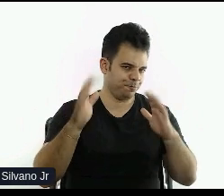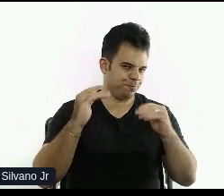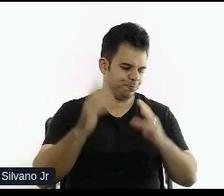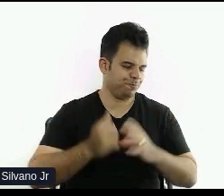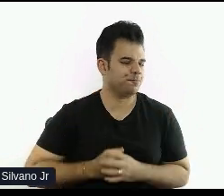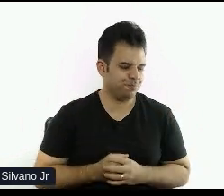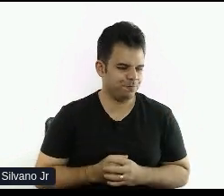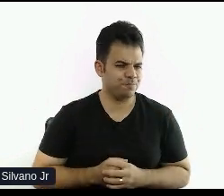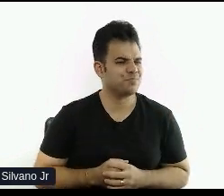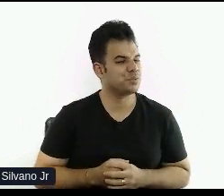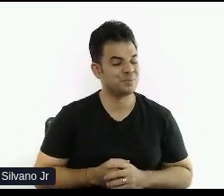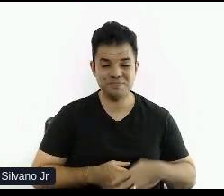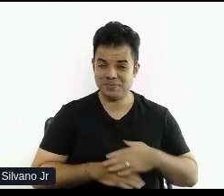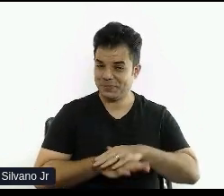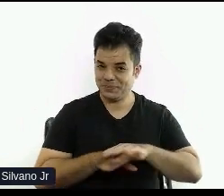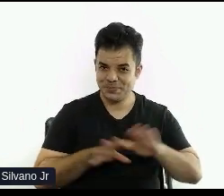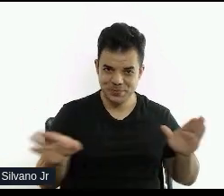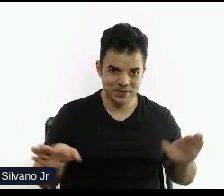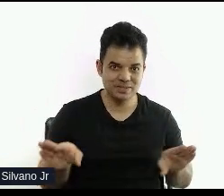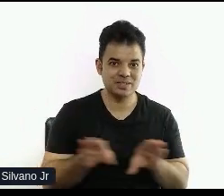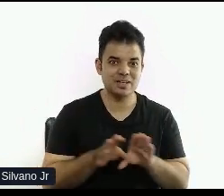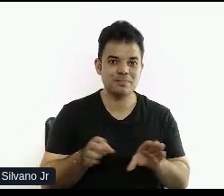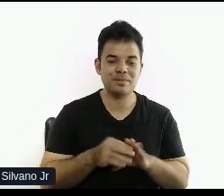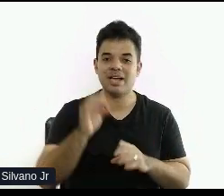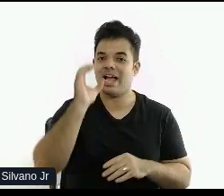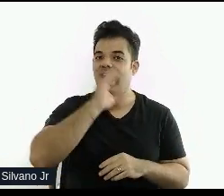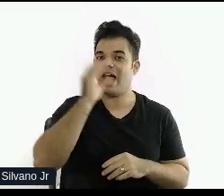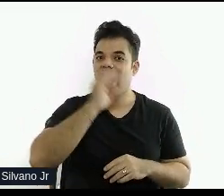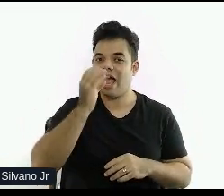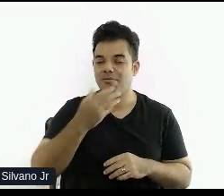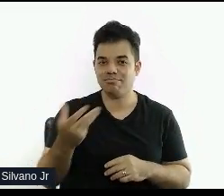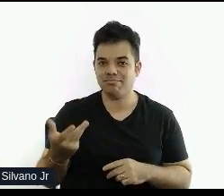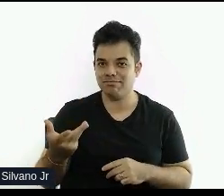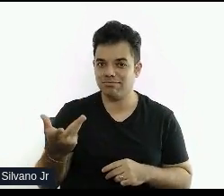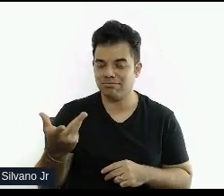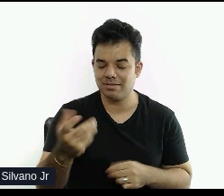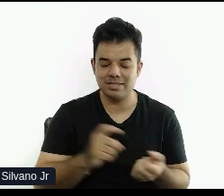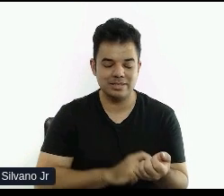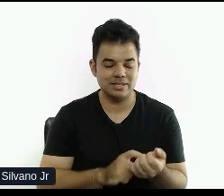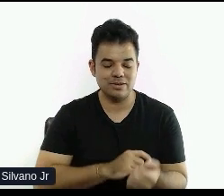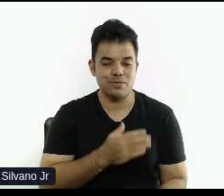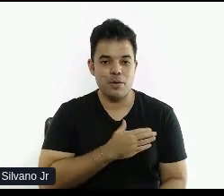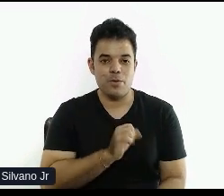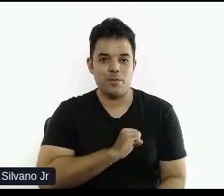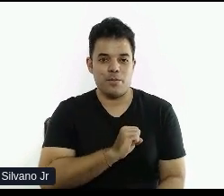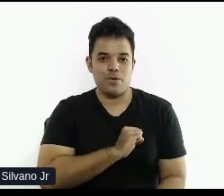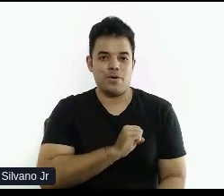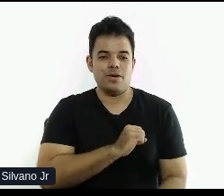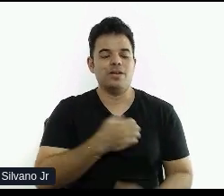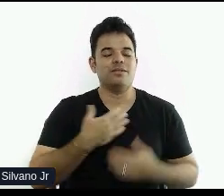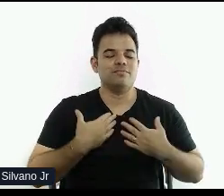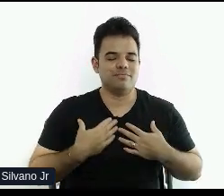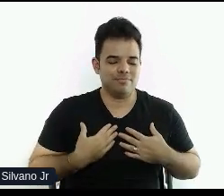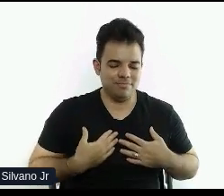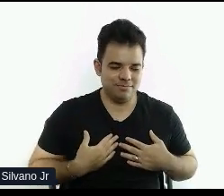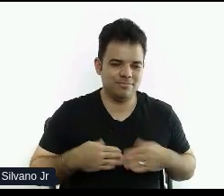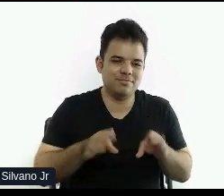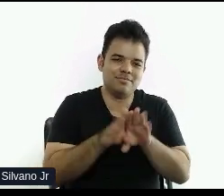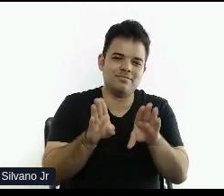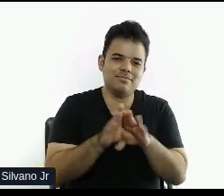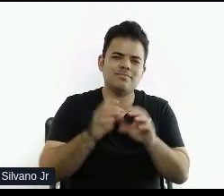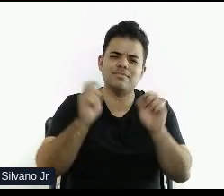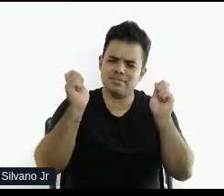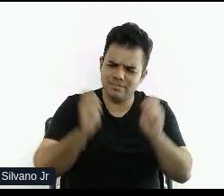é isso. Eu tenho um hábito de falar meio rápido, estou um pouco nervosa também, mas eu espero ter trazido informações importantes